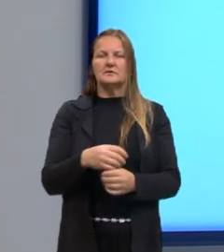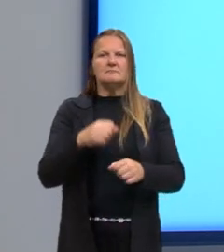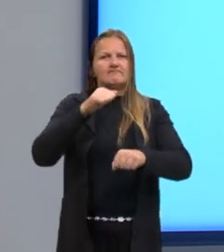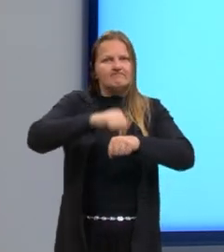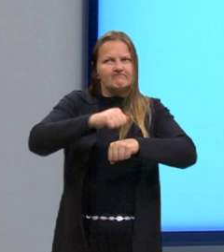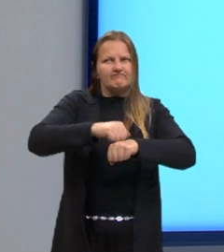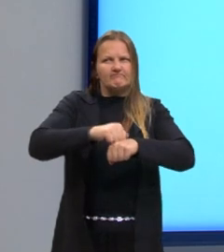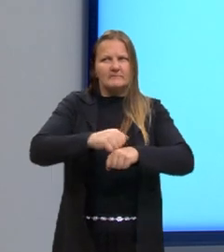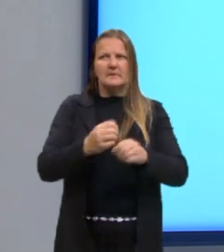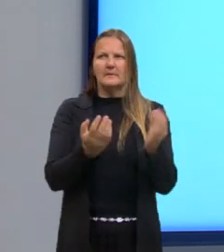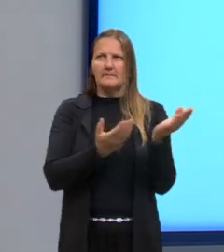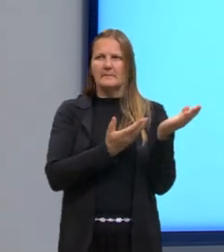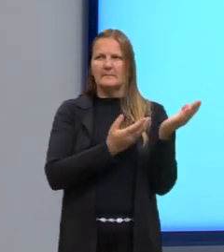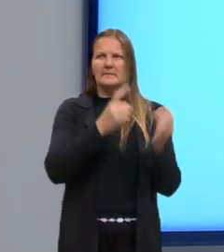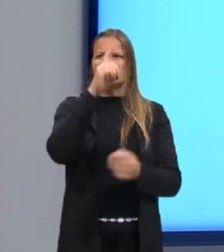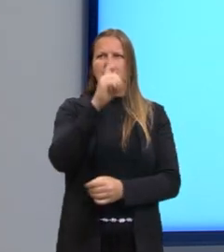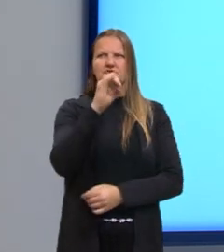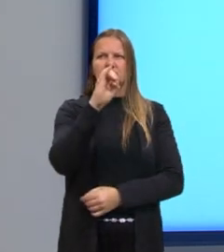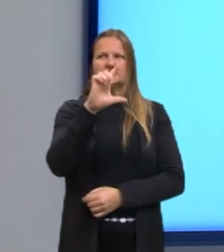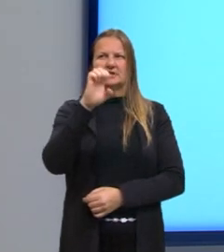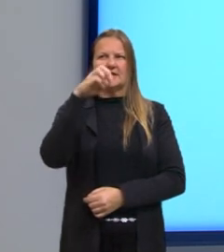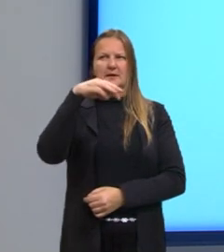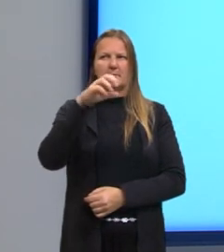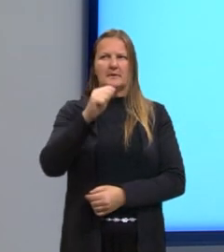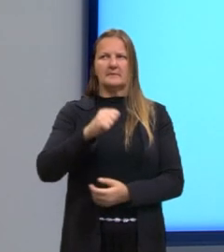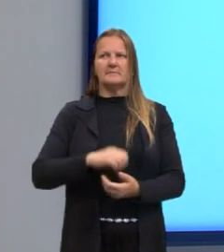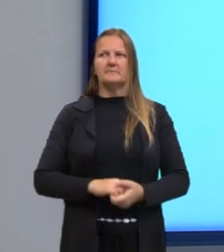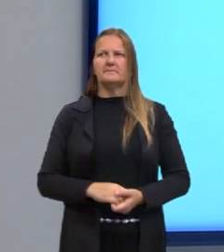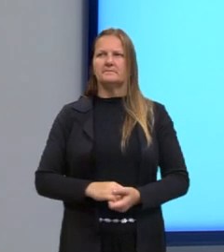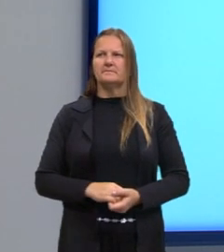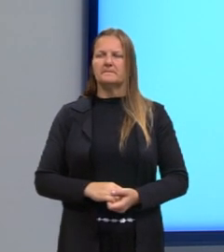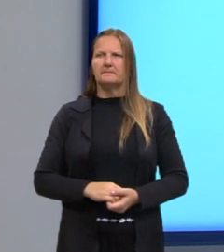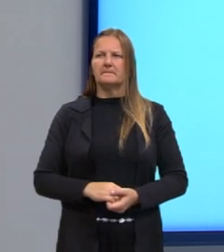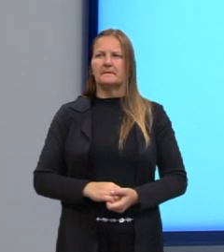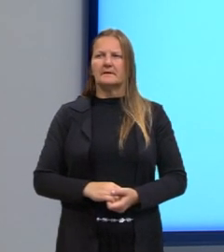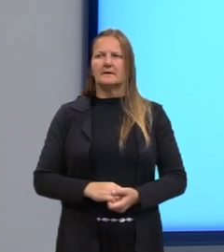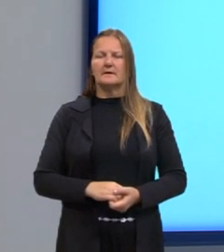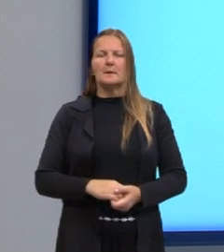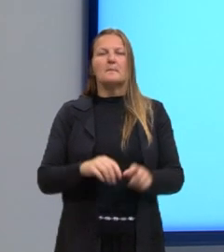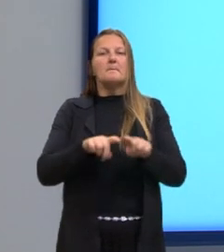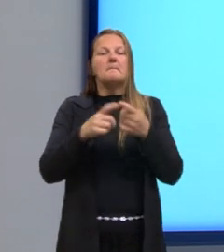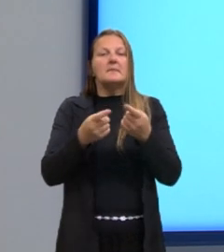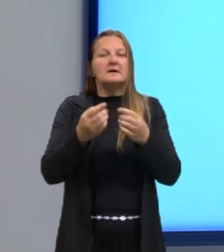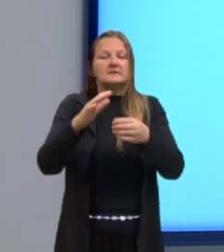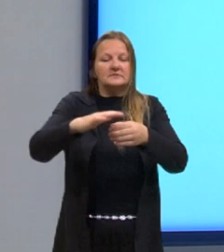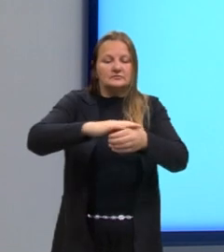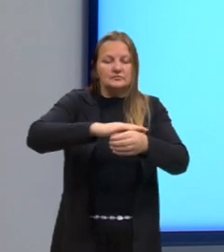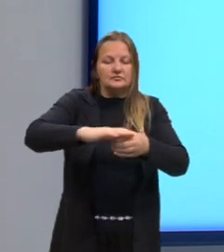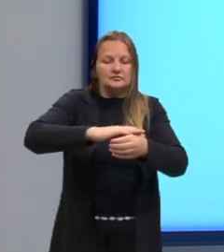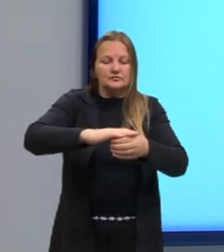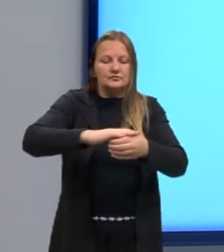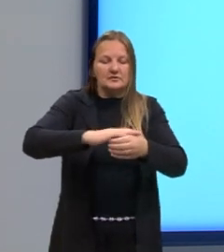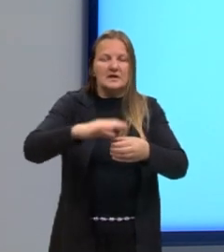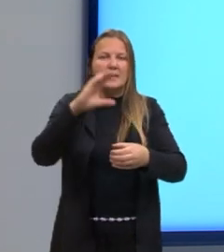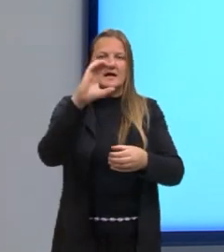é mais resistente, né? Essa parte. Só que o floema, ele é dividido em cerne e